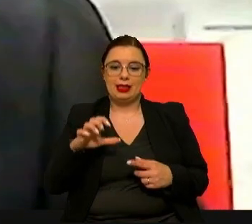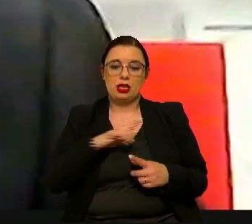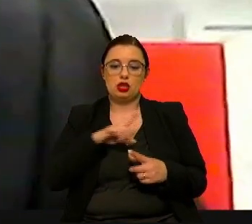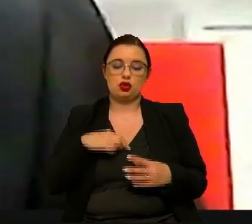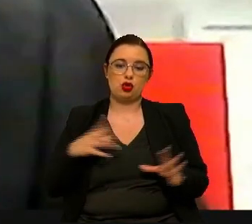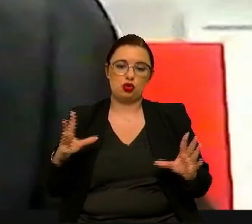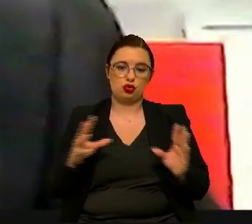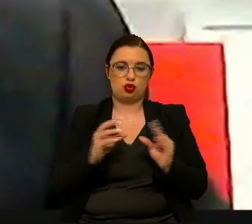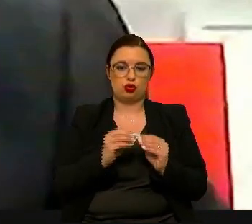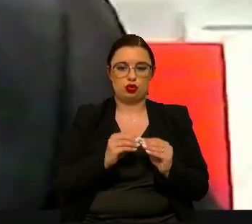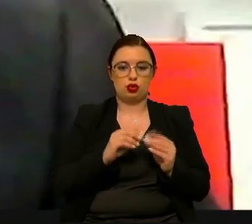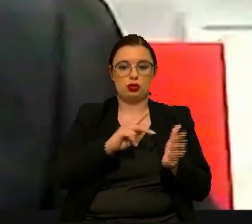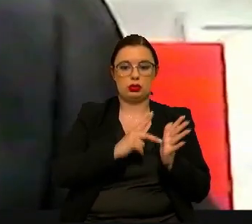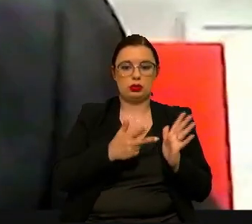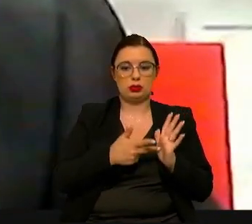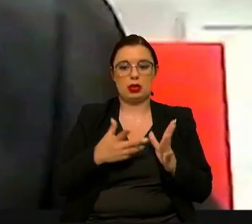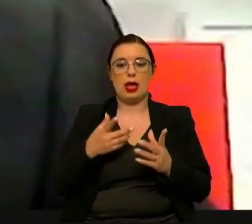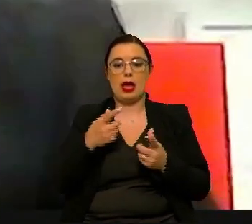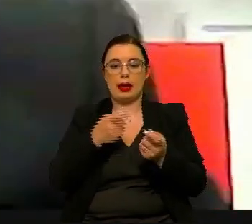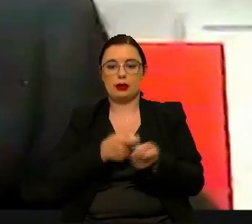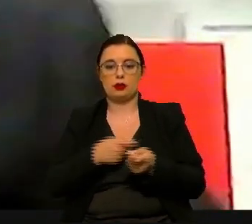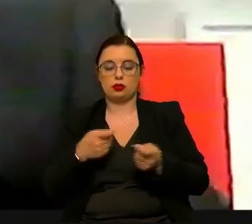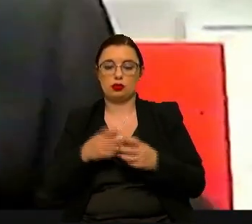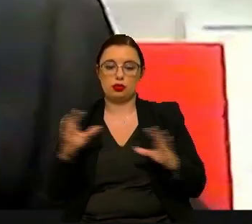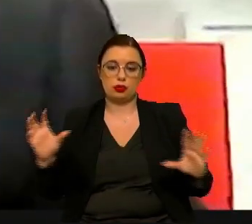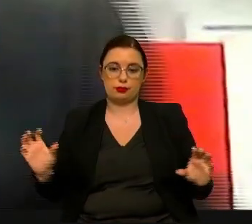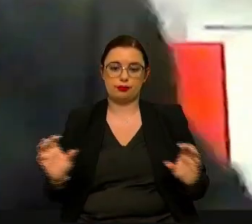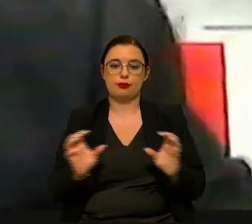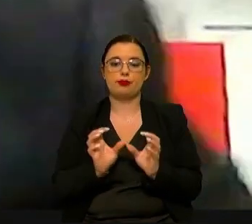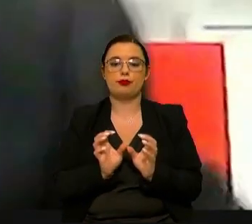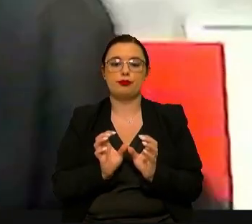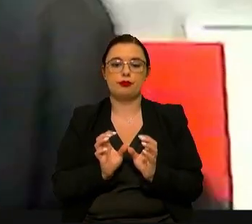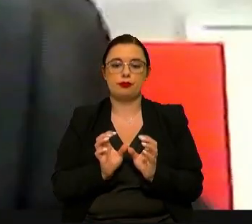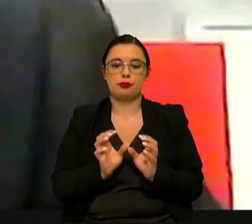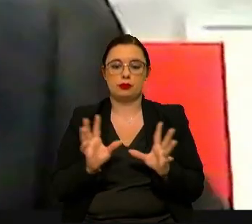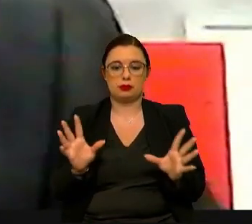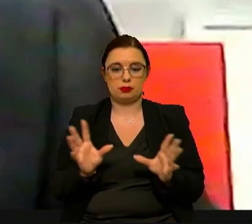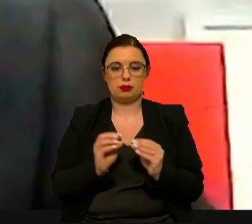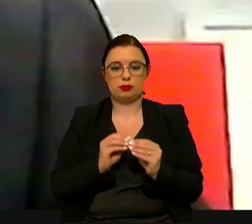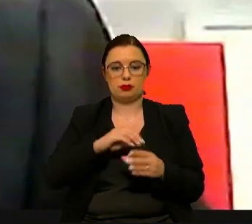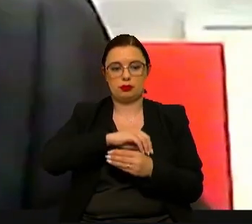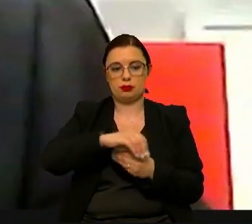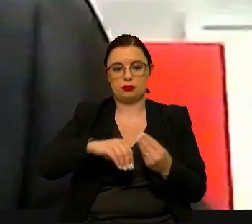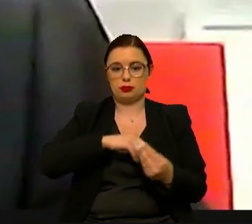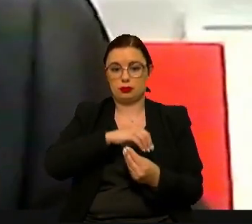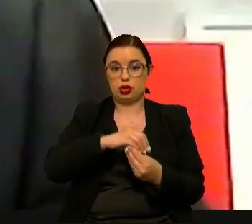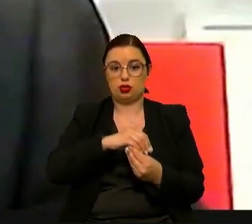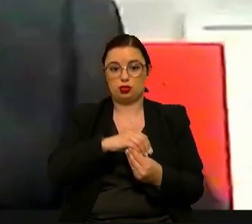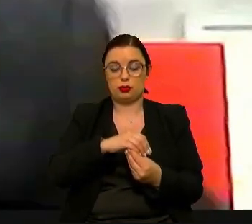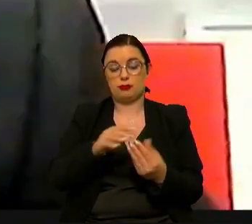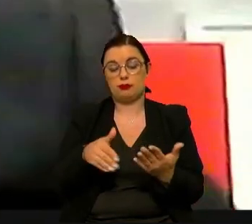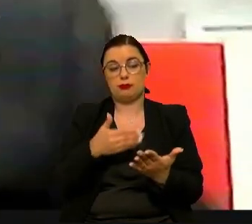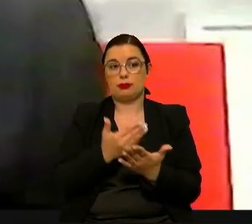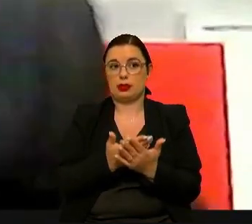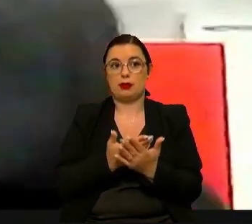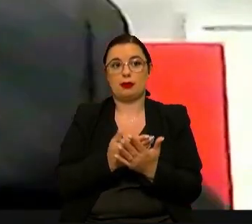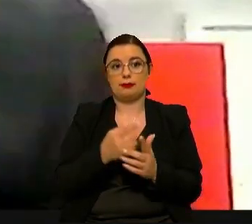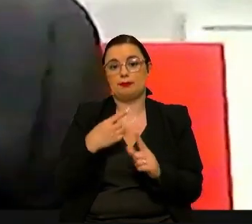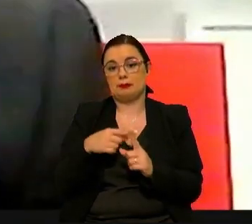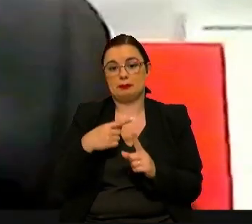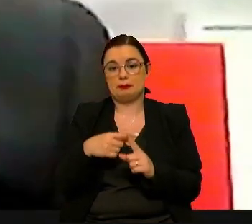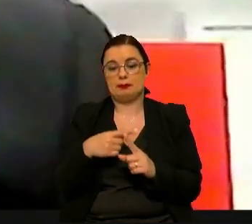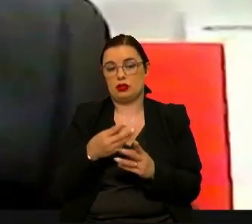agricultores e com isso esse mix tem trazido muito melhores